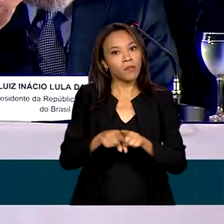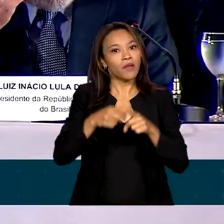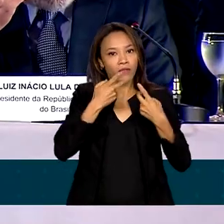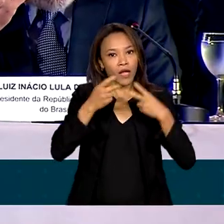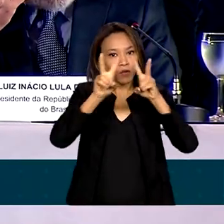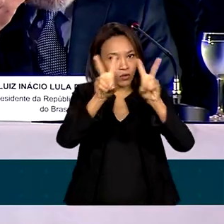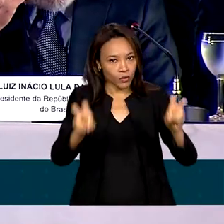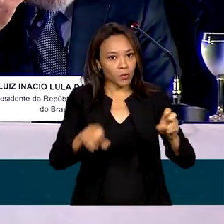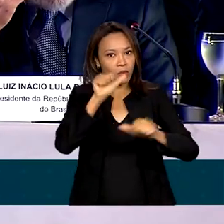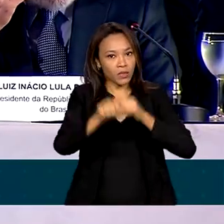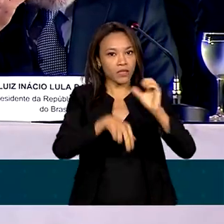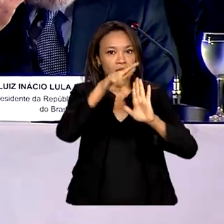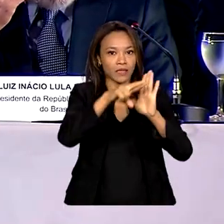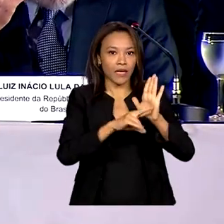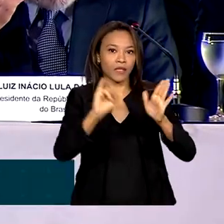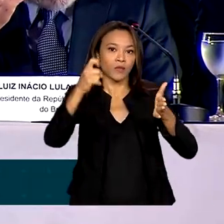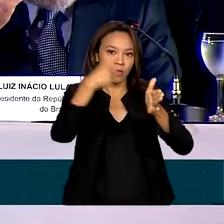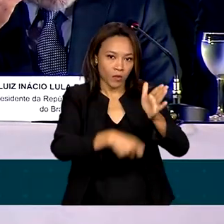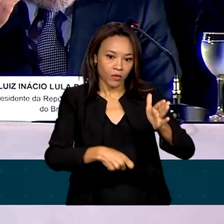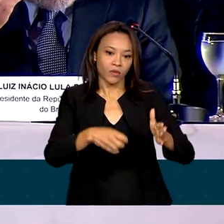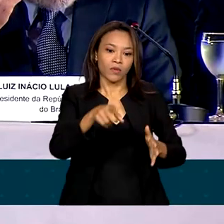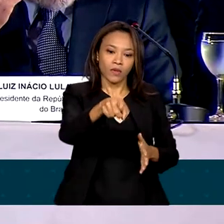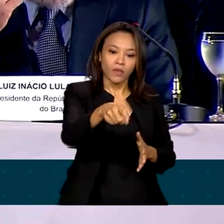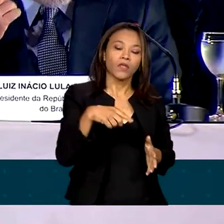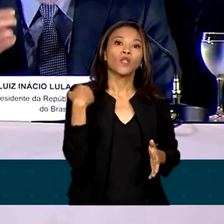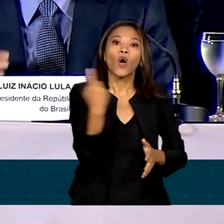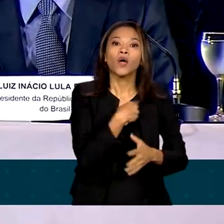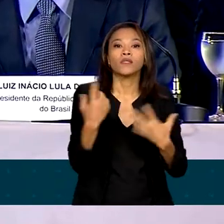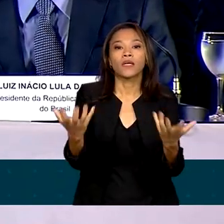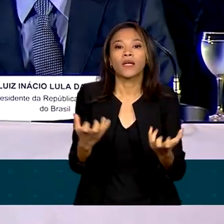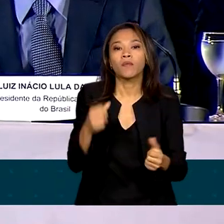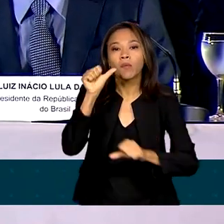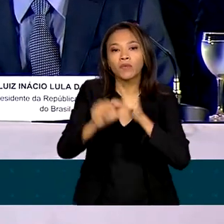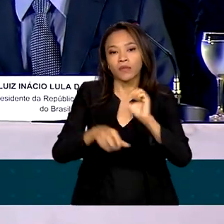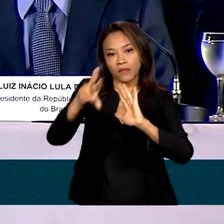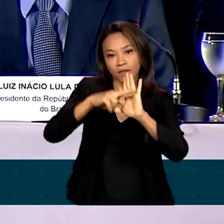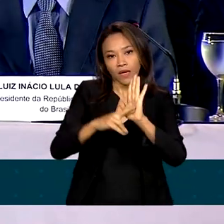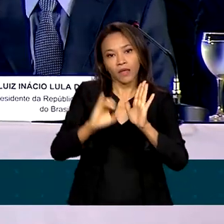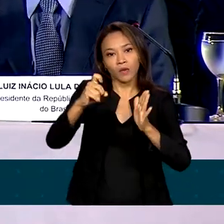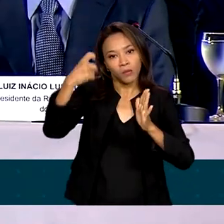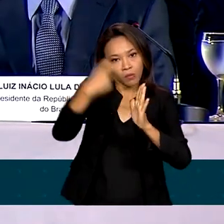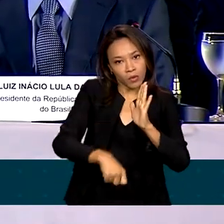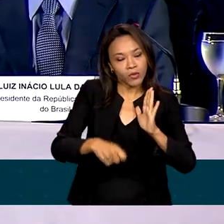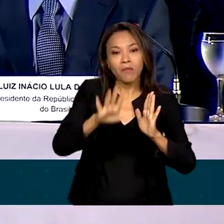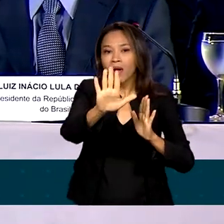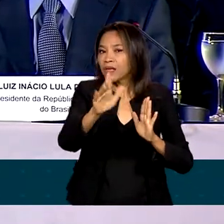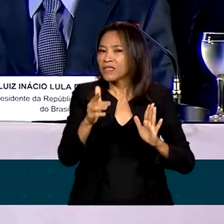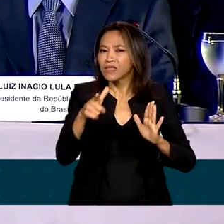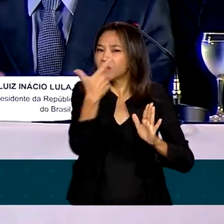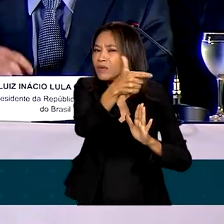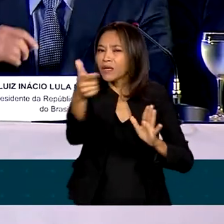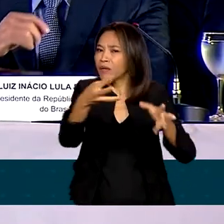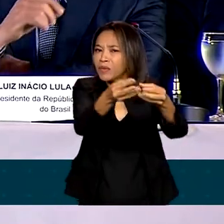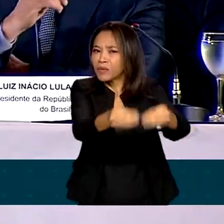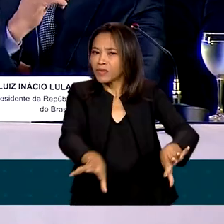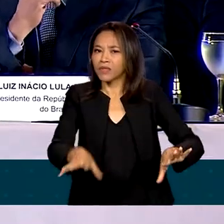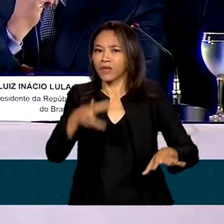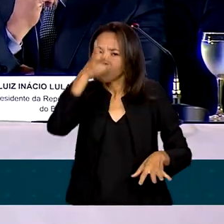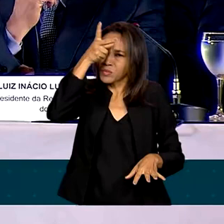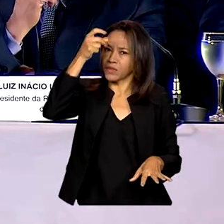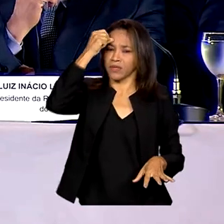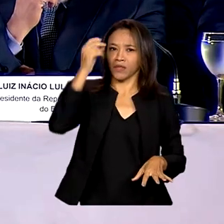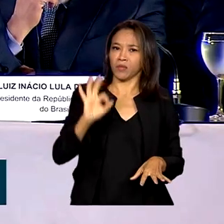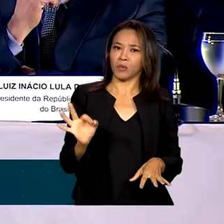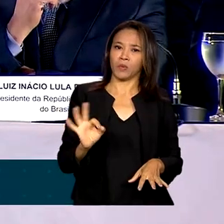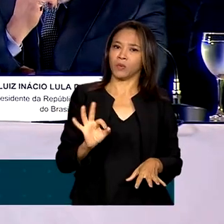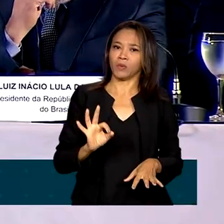Todos nós queremos a reforma tributária, mas nós queremos uma reforma tributária que não prejudique os municípios e que os municípios não sejam